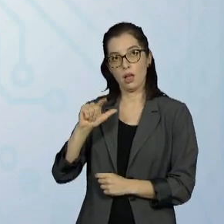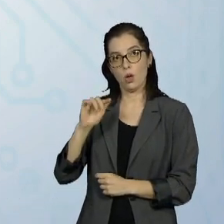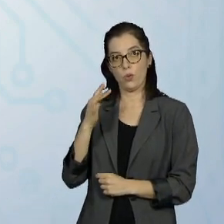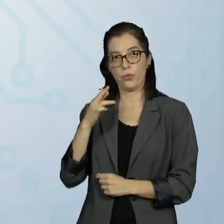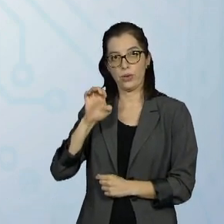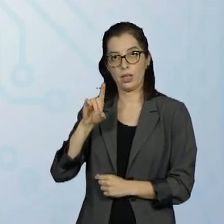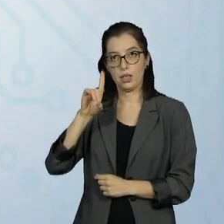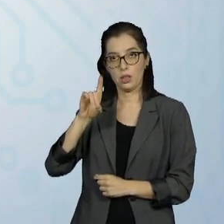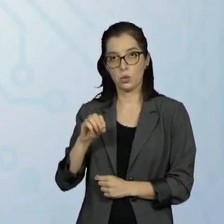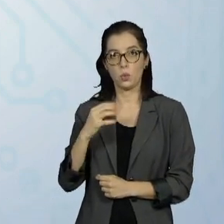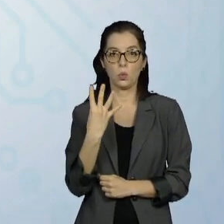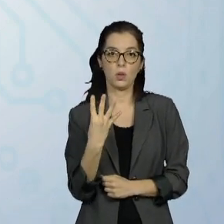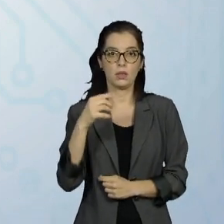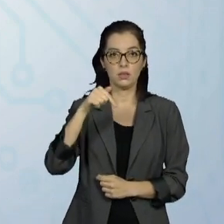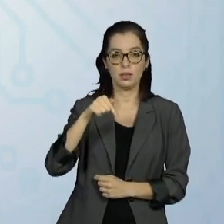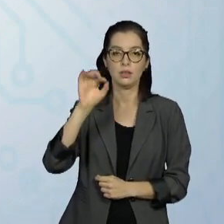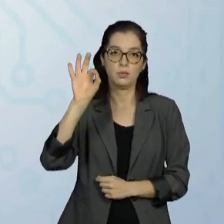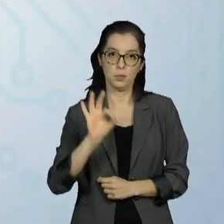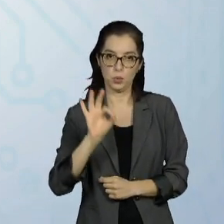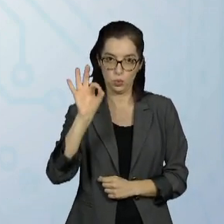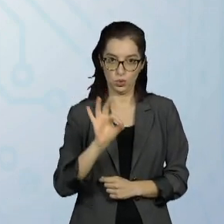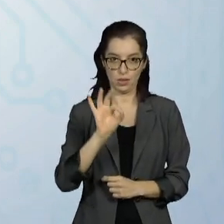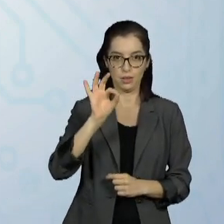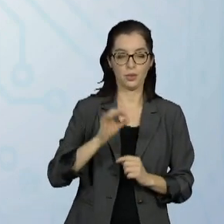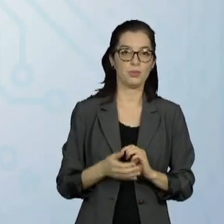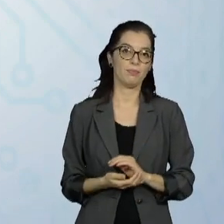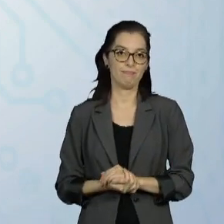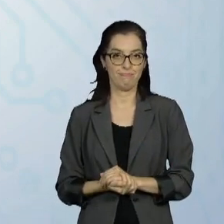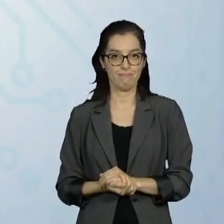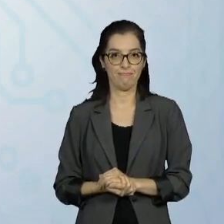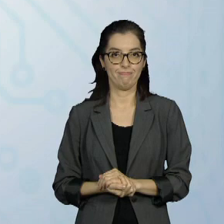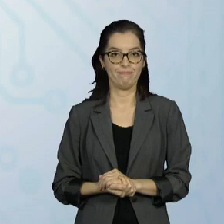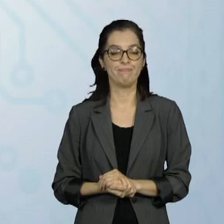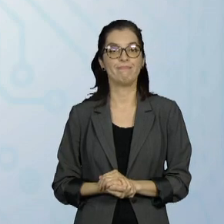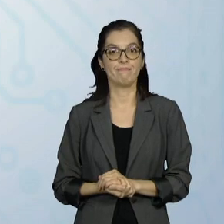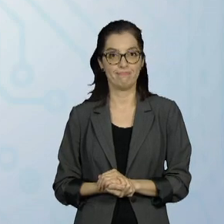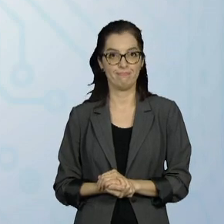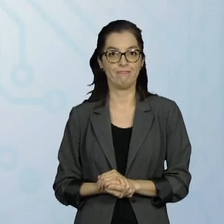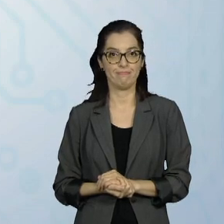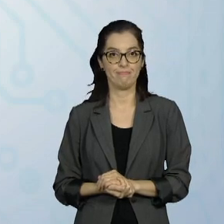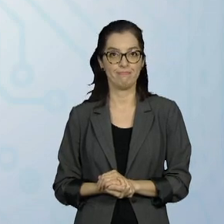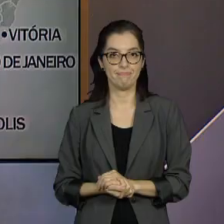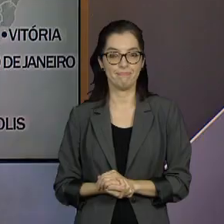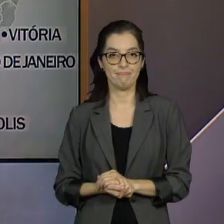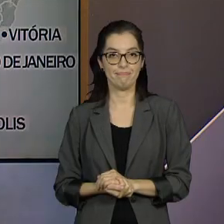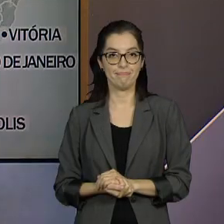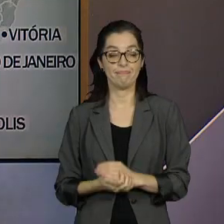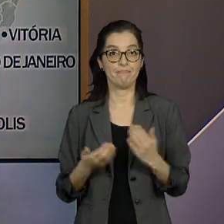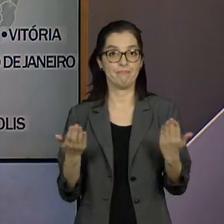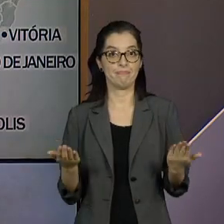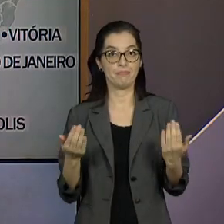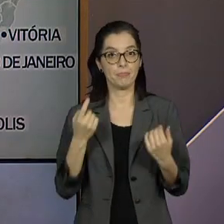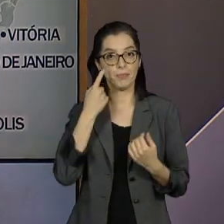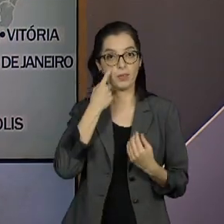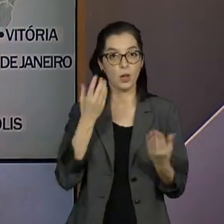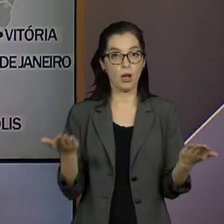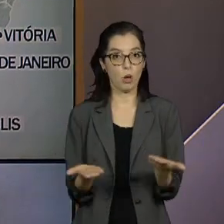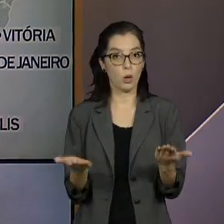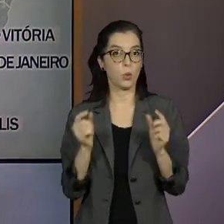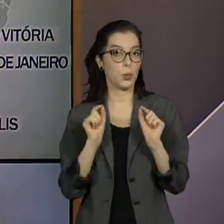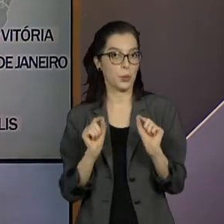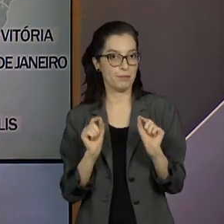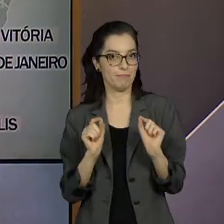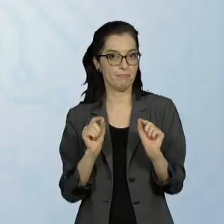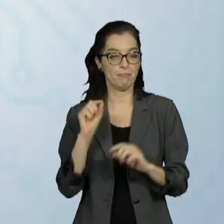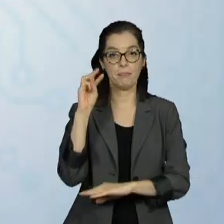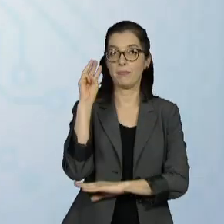53%, Alfredo Gaspar de Mendonça do MDB tem 47%. Vamos agora para a capital do Maranhão,